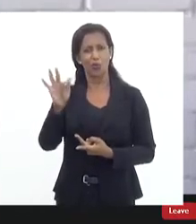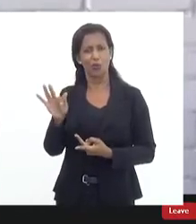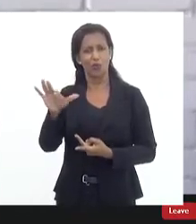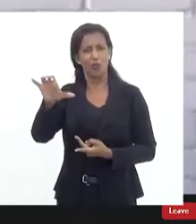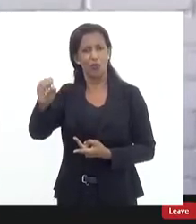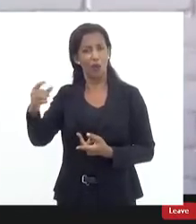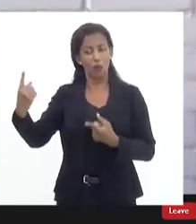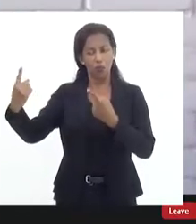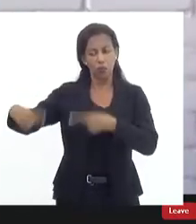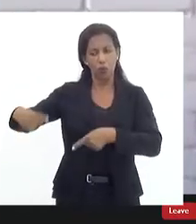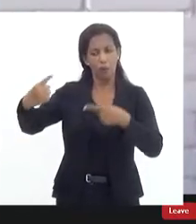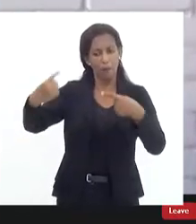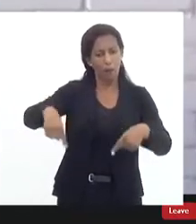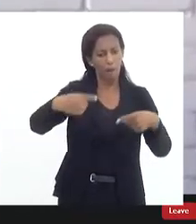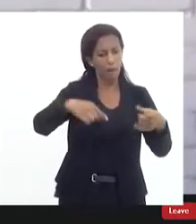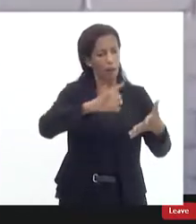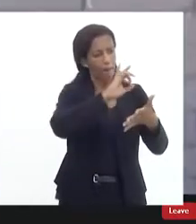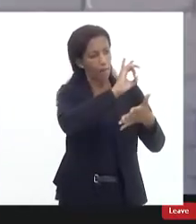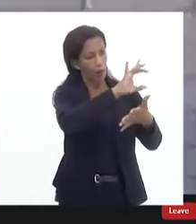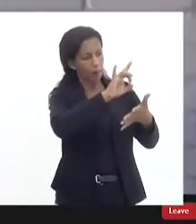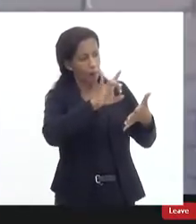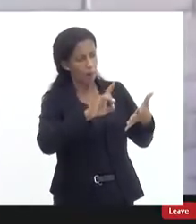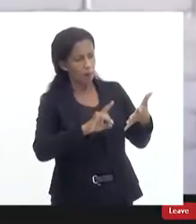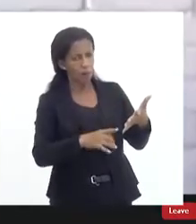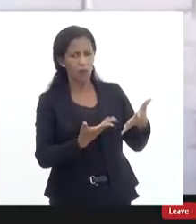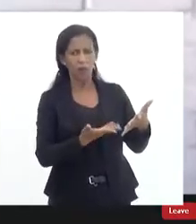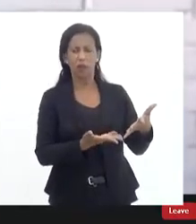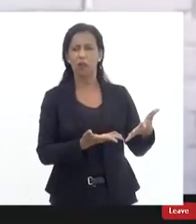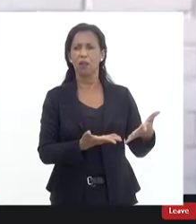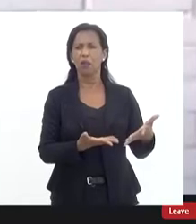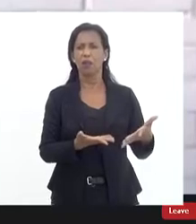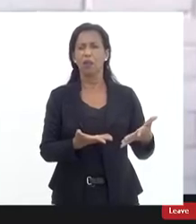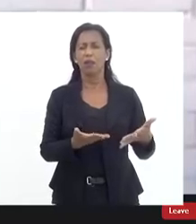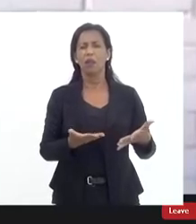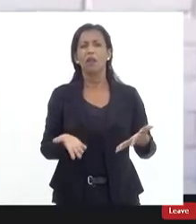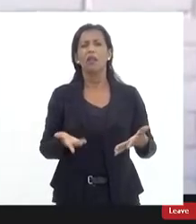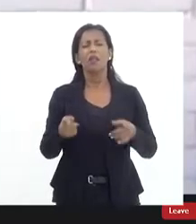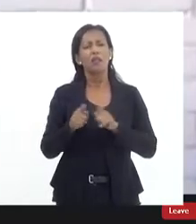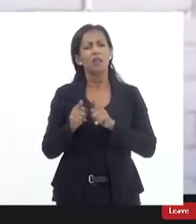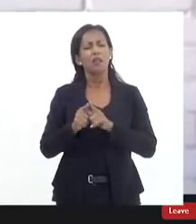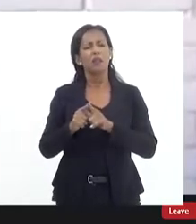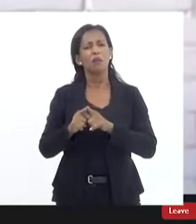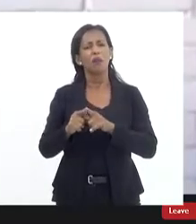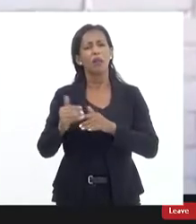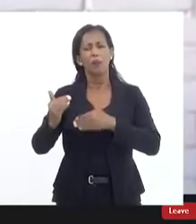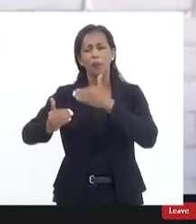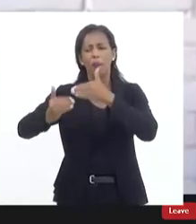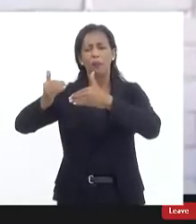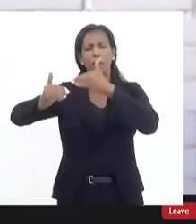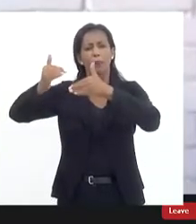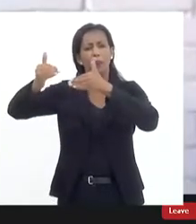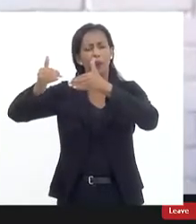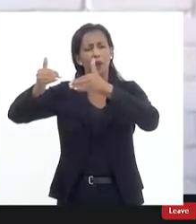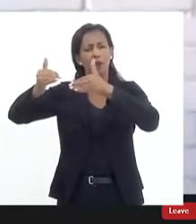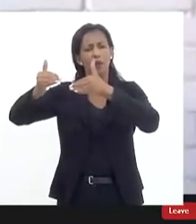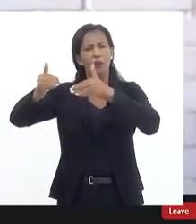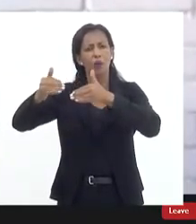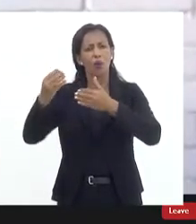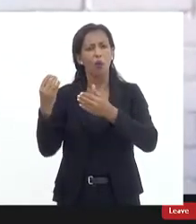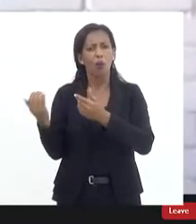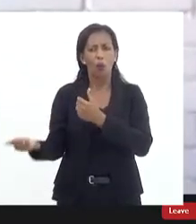Amado os desafios do plano de cargos e carreiras e das garantias mínimas como o auxílio